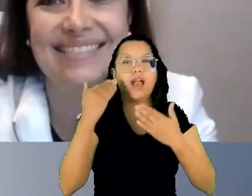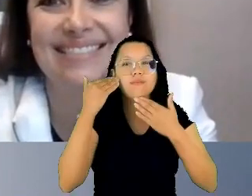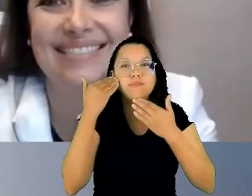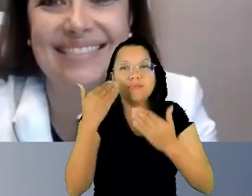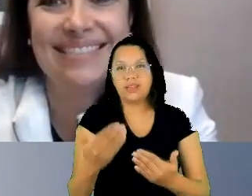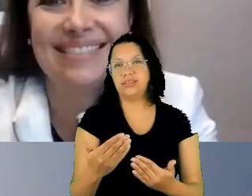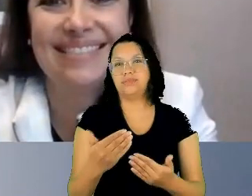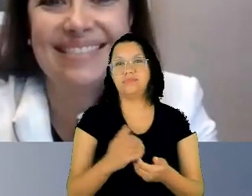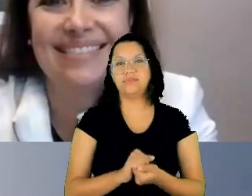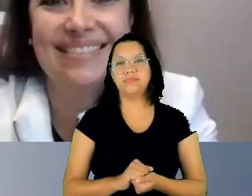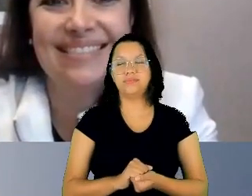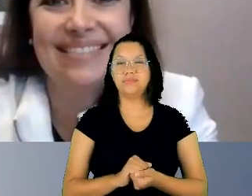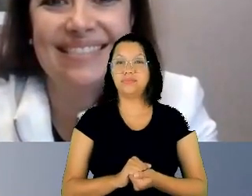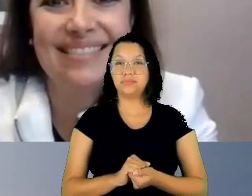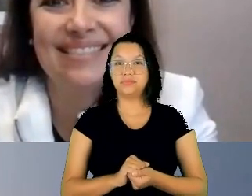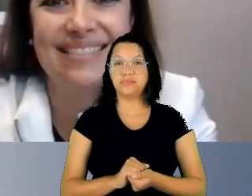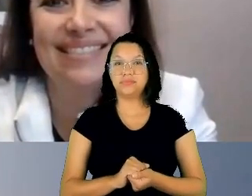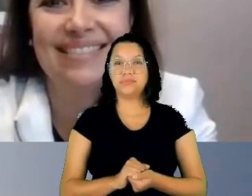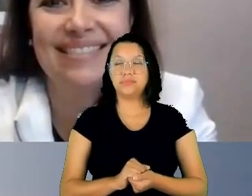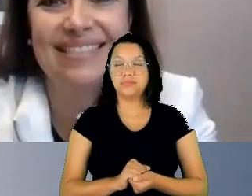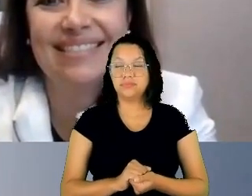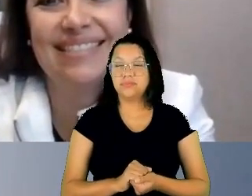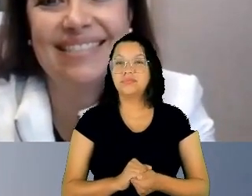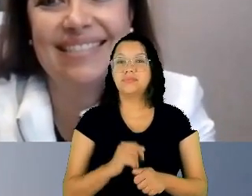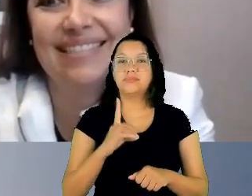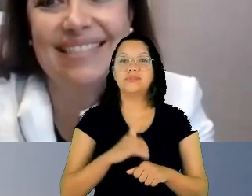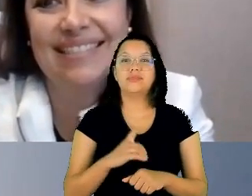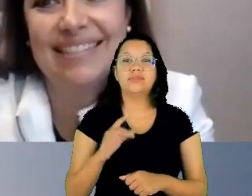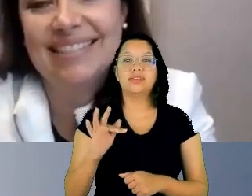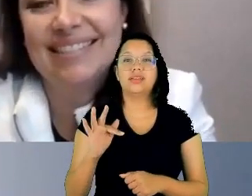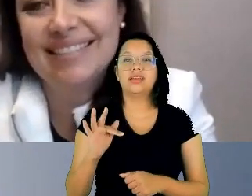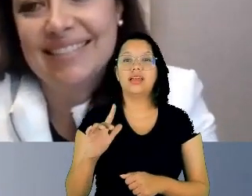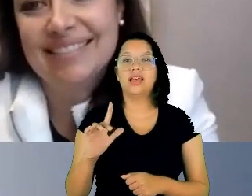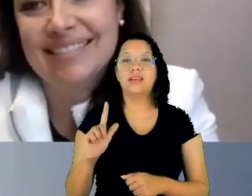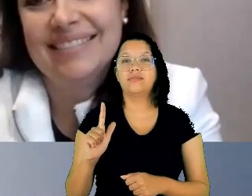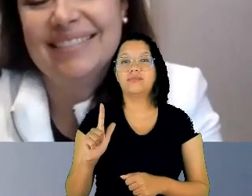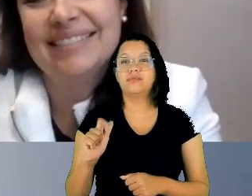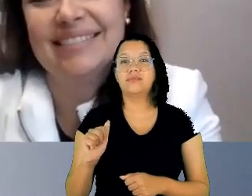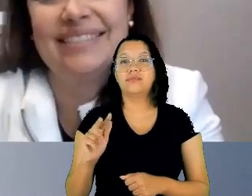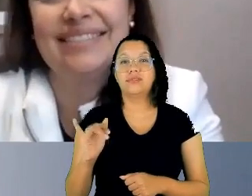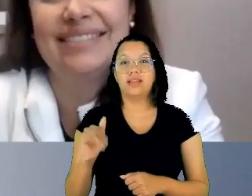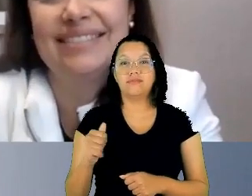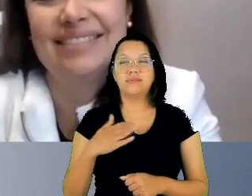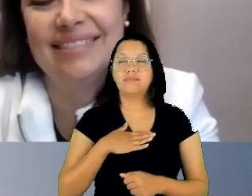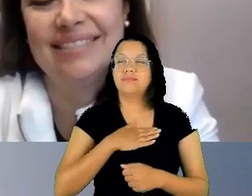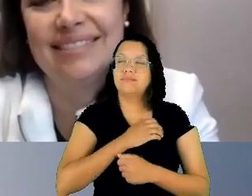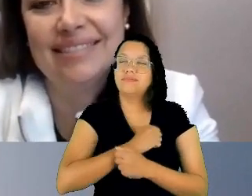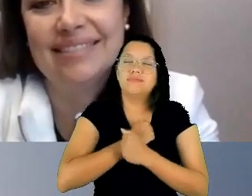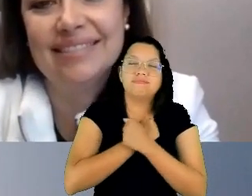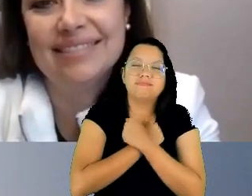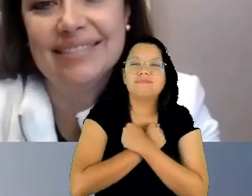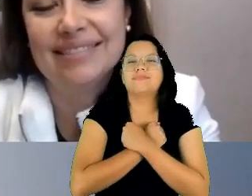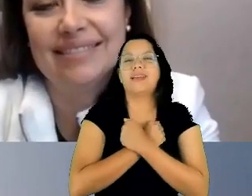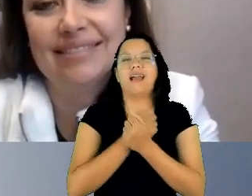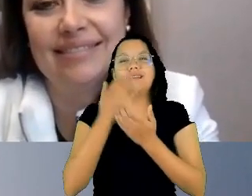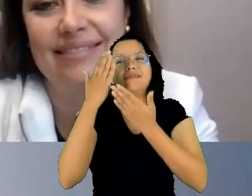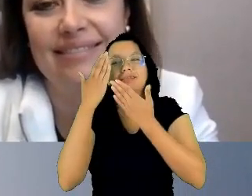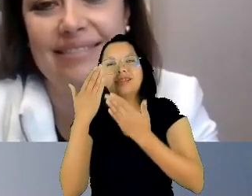Flávia, meu abraço, meu agradecimento profundo por suas luzes,